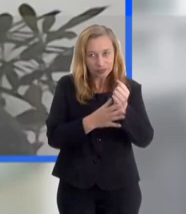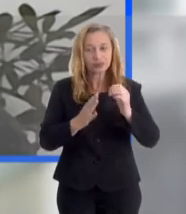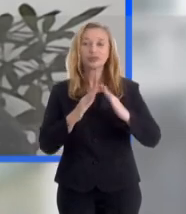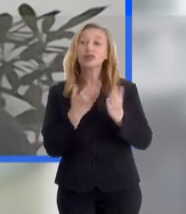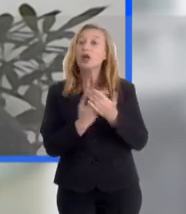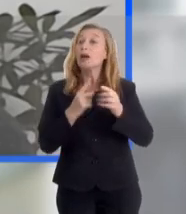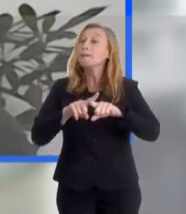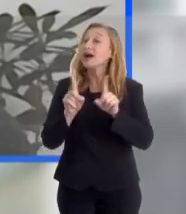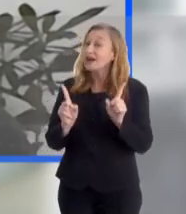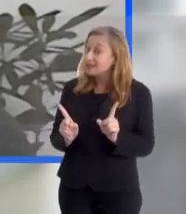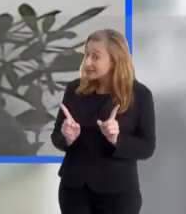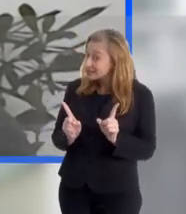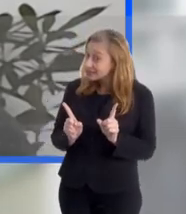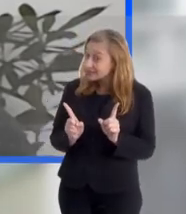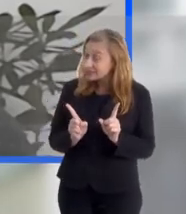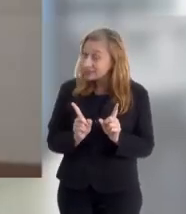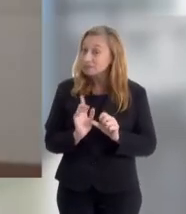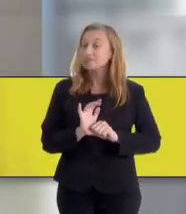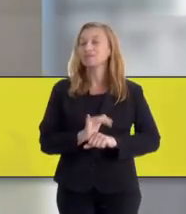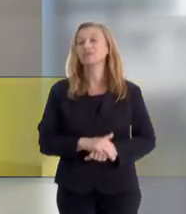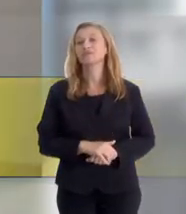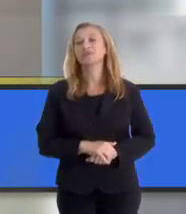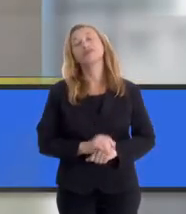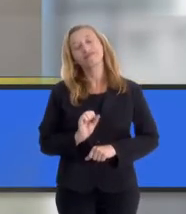segurança das escolas e tudo mais, né?